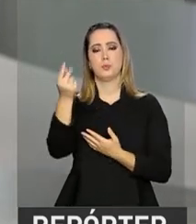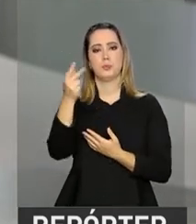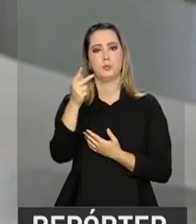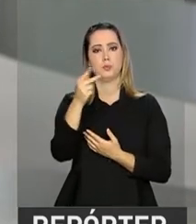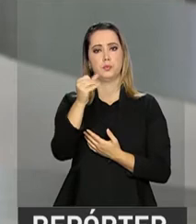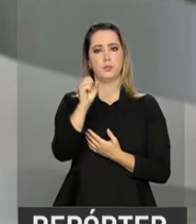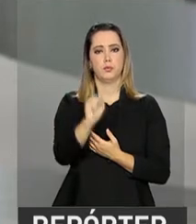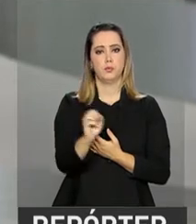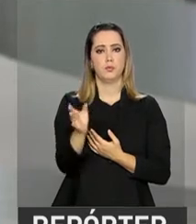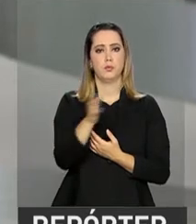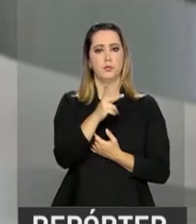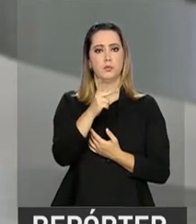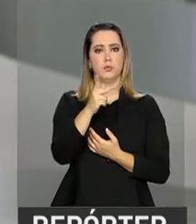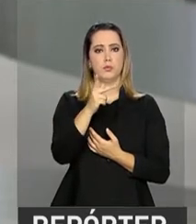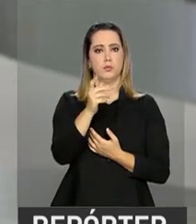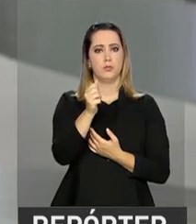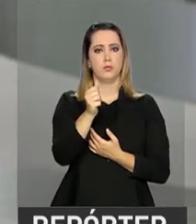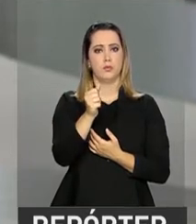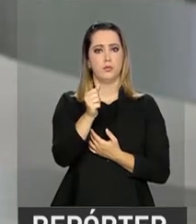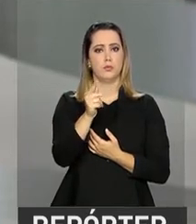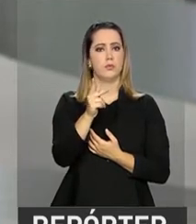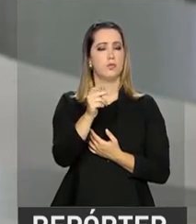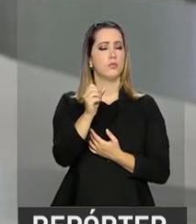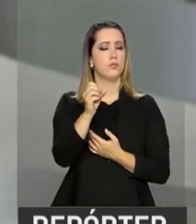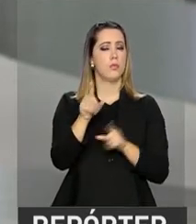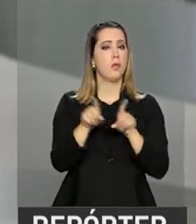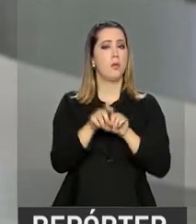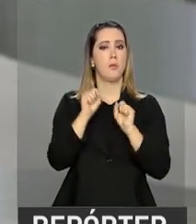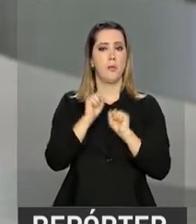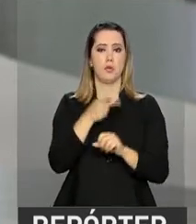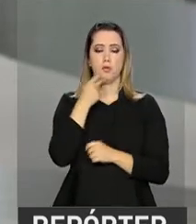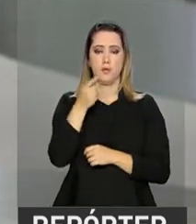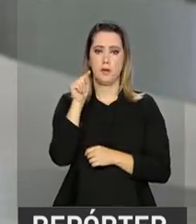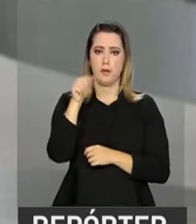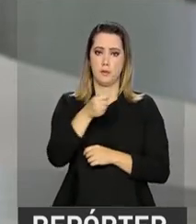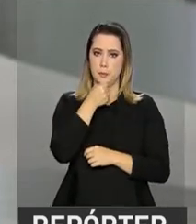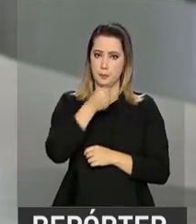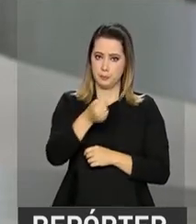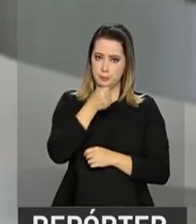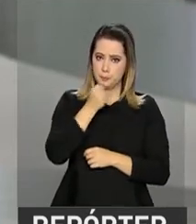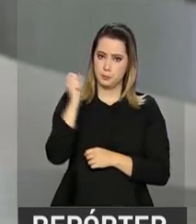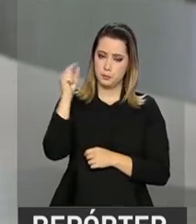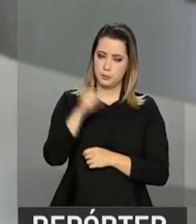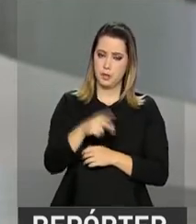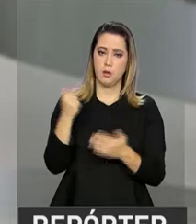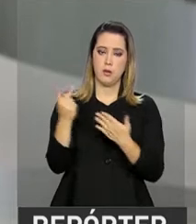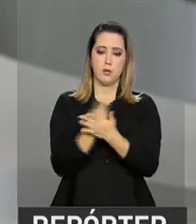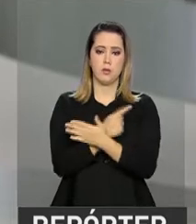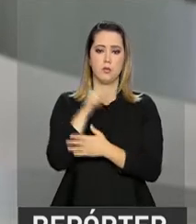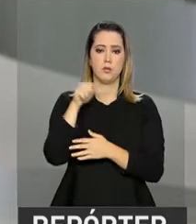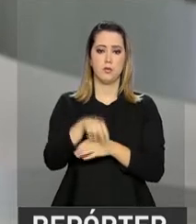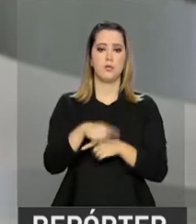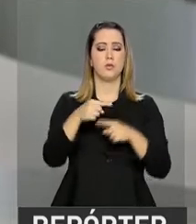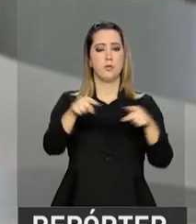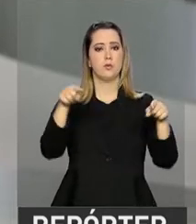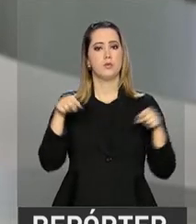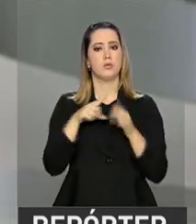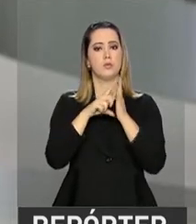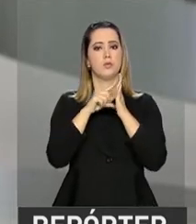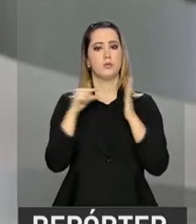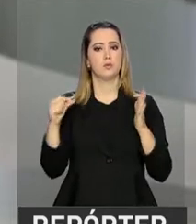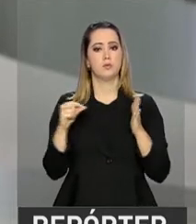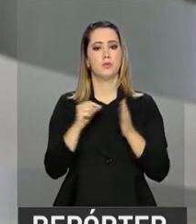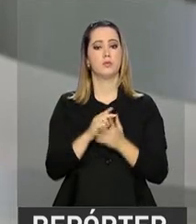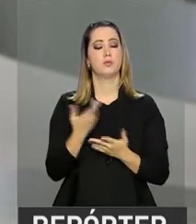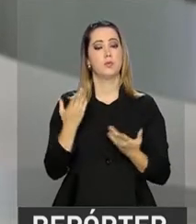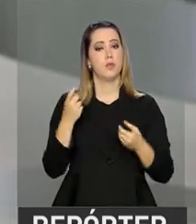recursos do PIS-PASEP. Inclusive, o presidente Michel Temer poderá falar nessa entrevista coletiva, que vai ser aqui no Salão Leste do Palácio